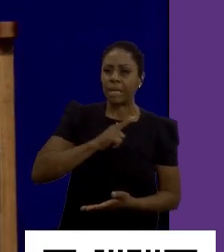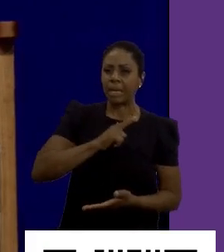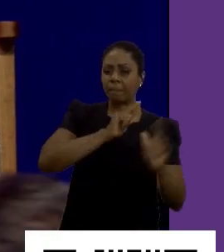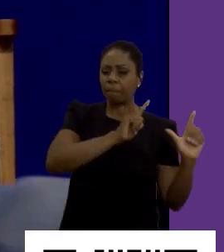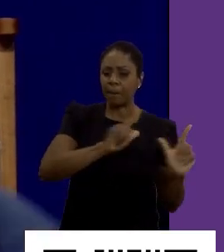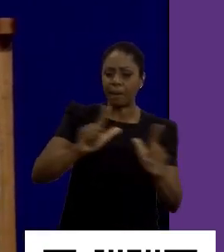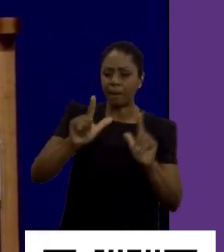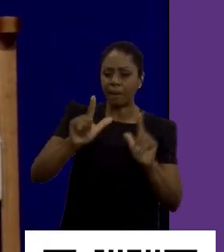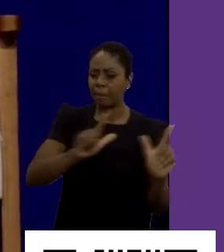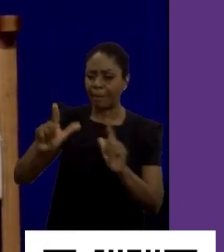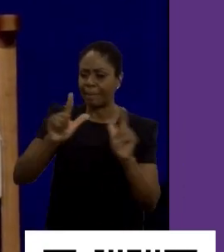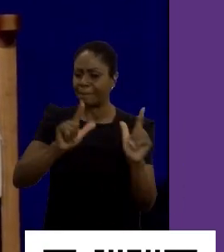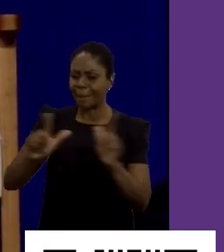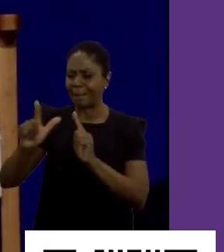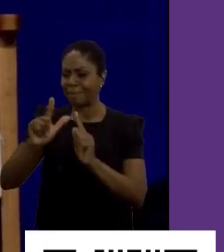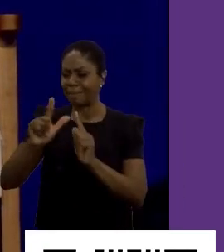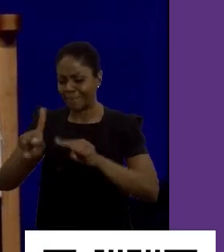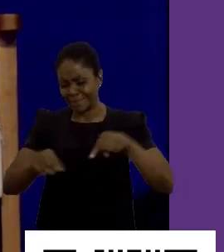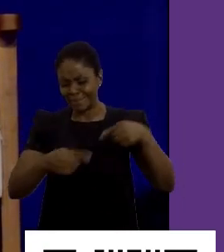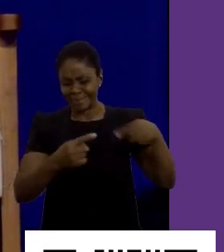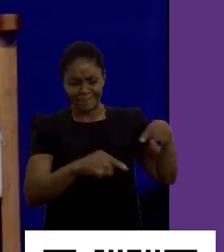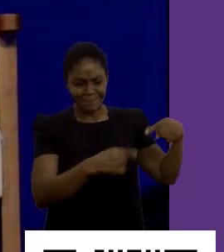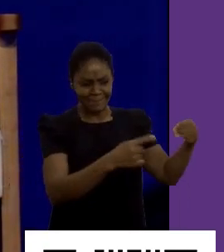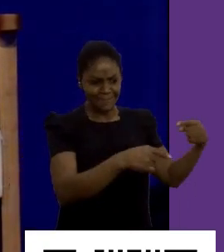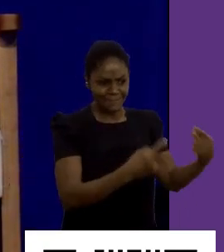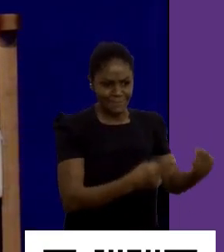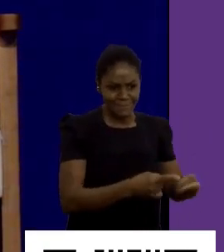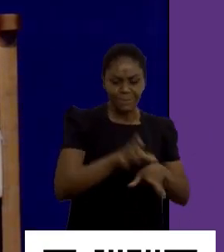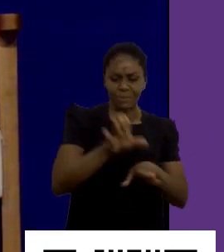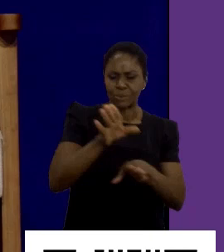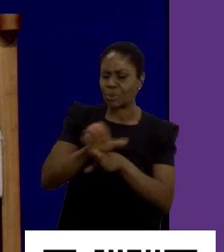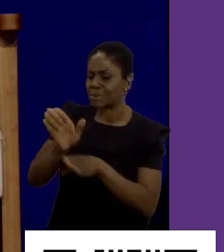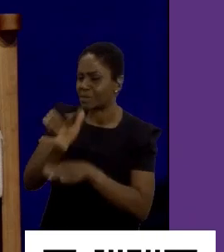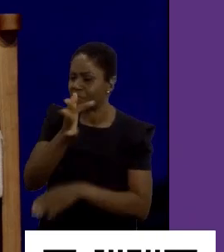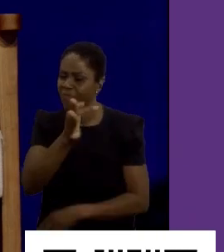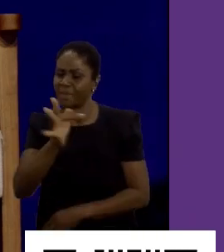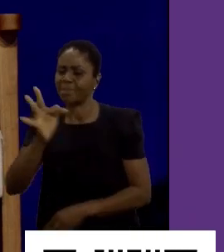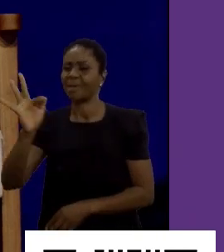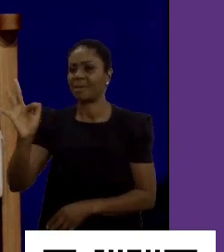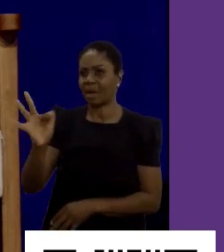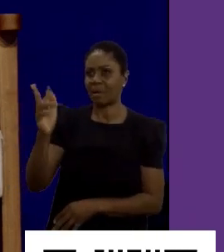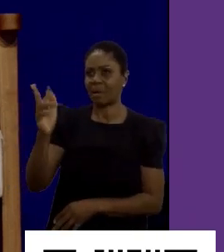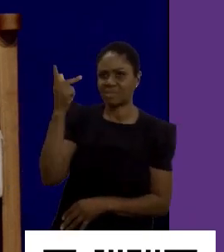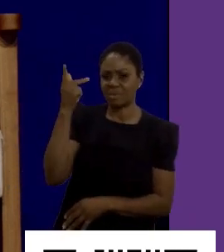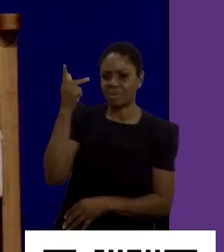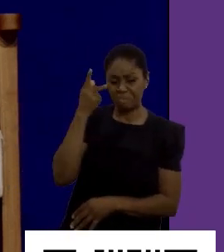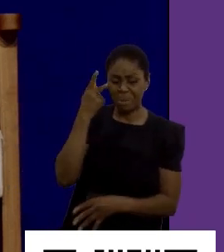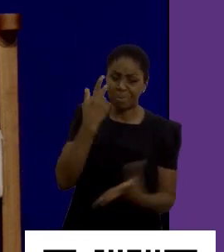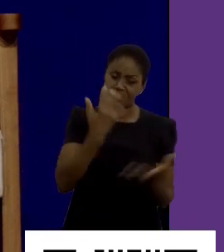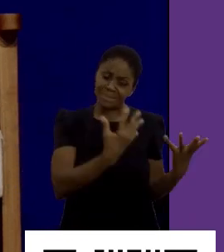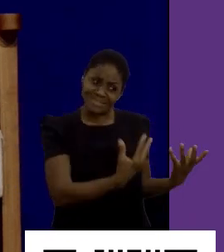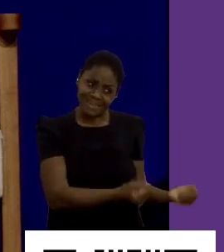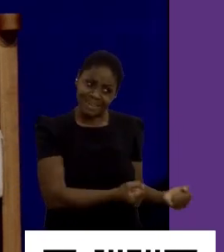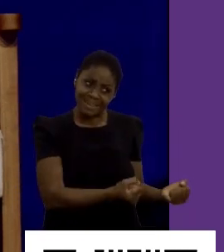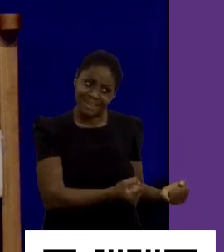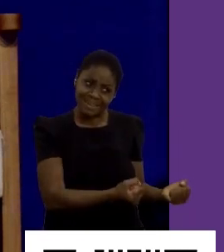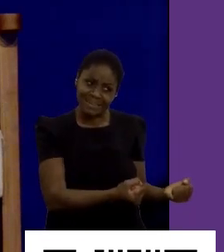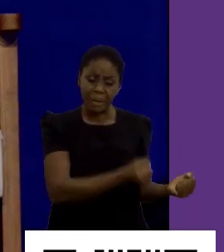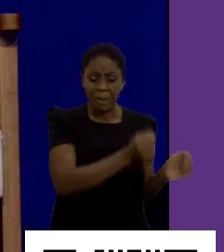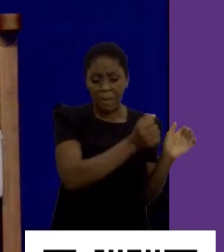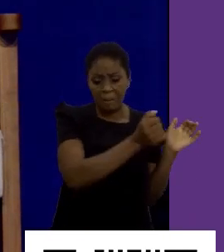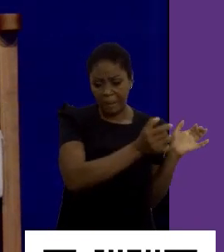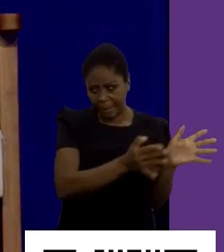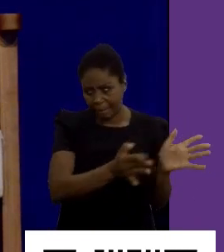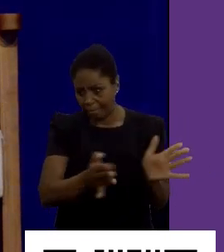contradições no teste de disco. que o Conselho Federal de Psicologia de São Paulo não reconhece. Faz uma série de